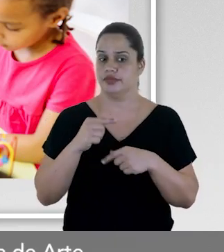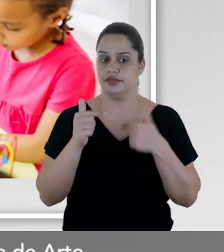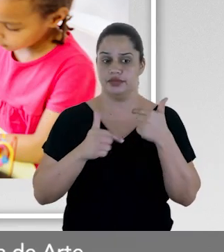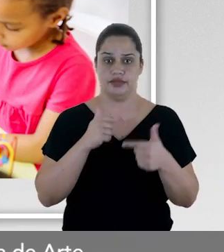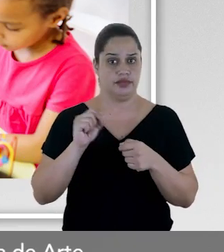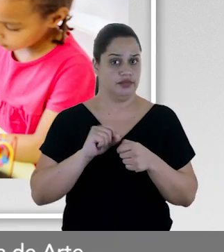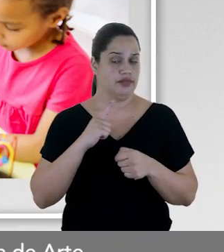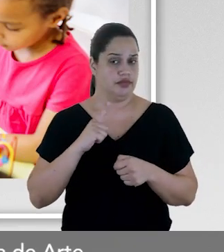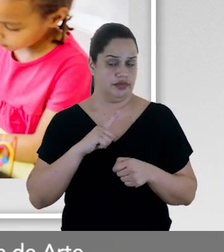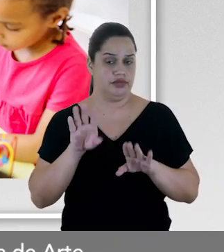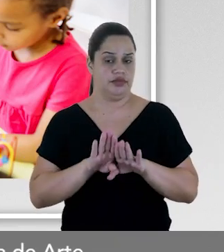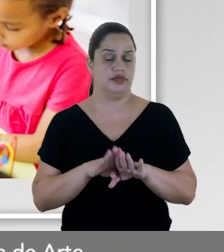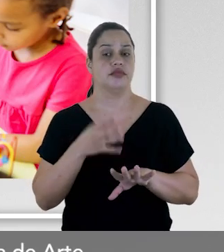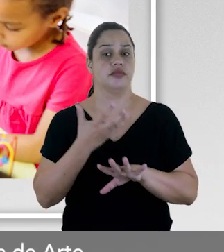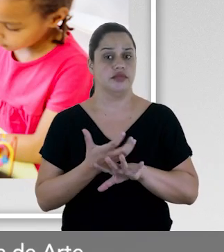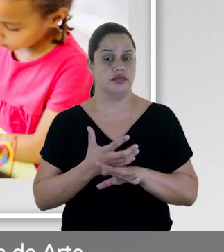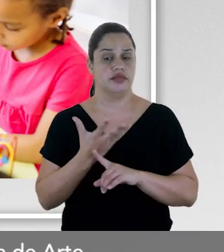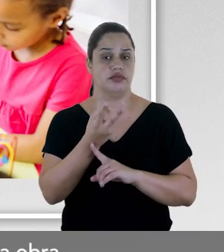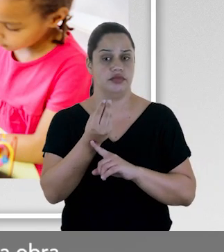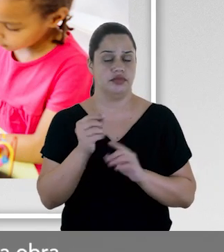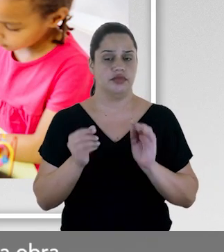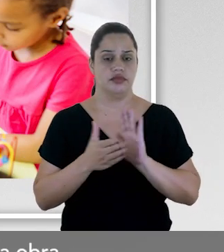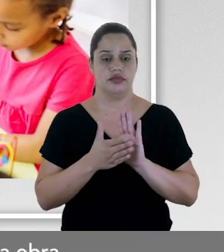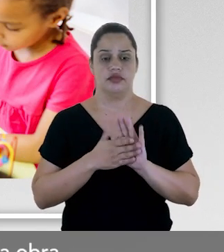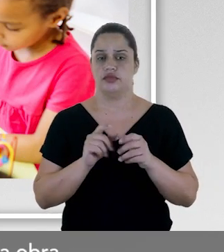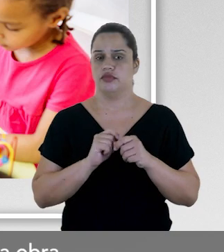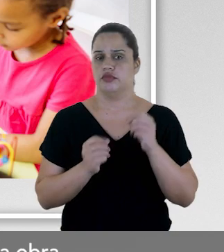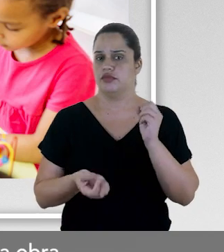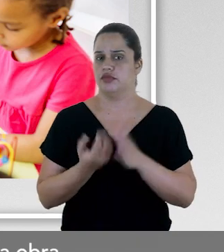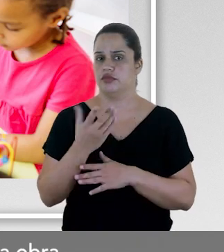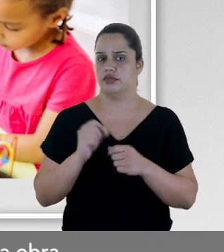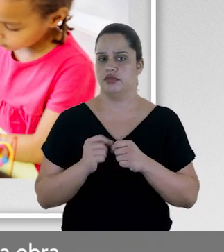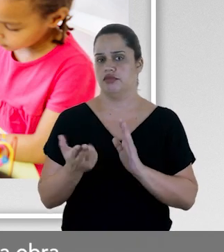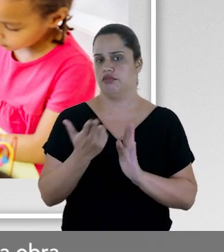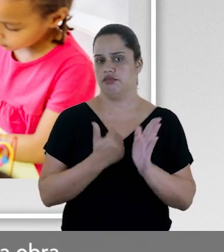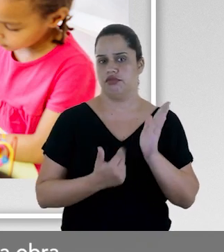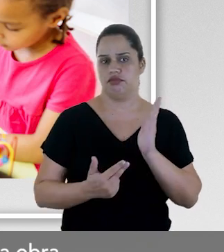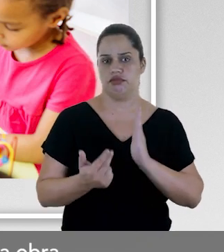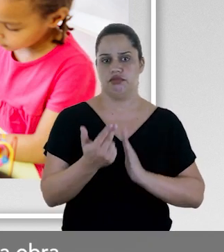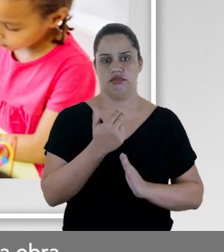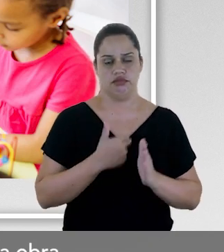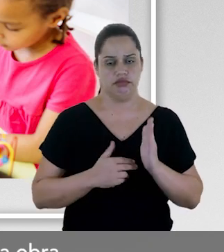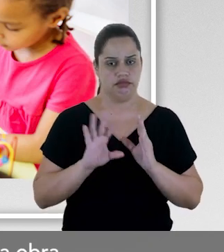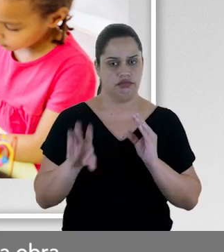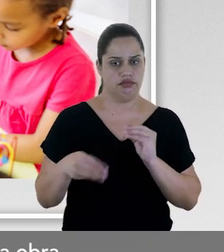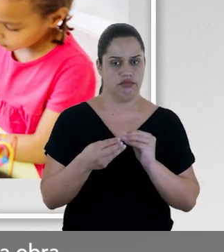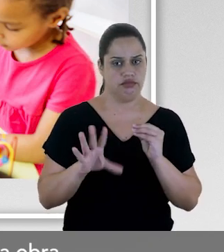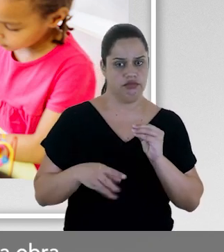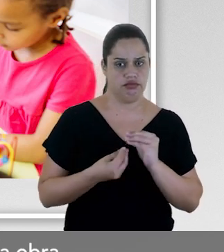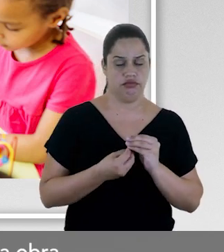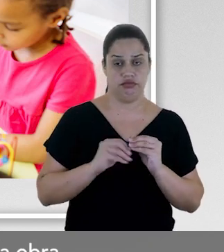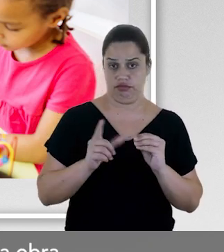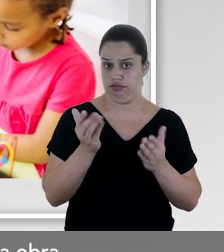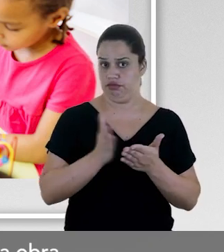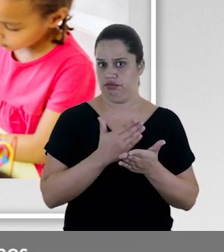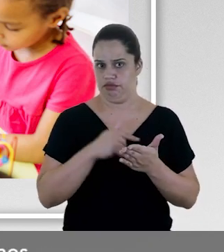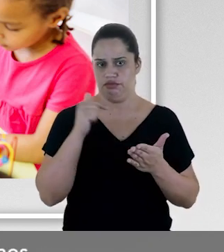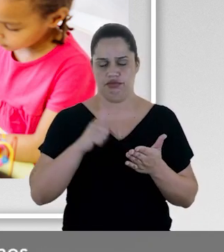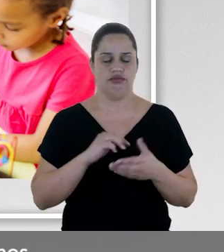trabalho que envolve a disciplina de arte, proponha a criação de ilustrações adicionais para a obra.